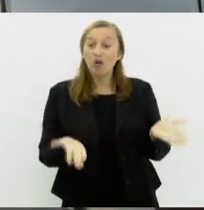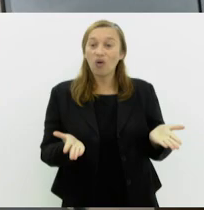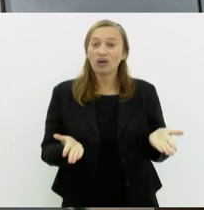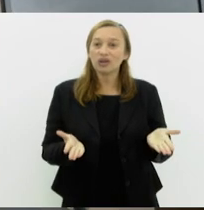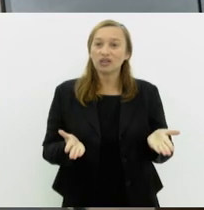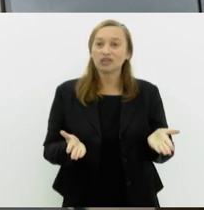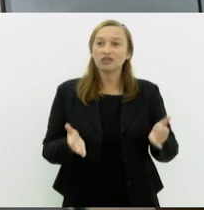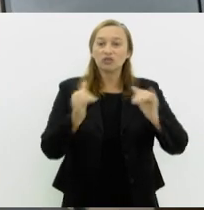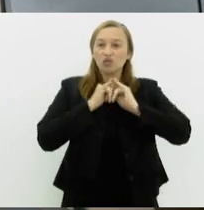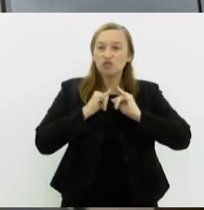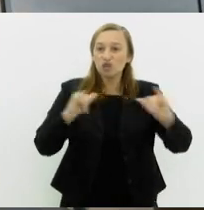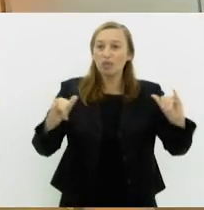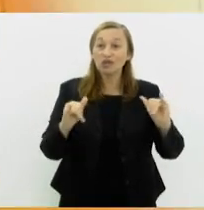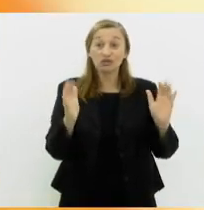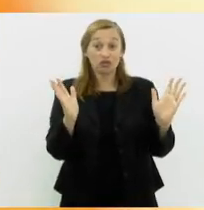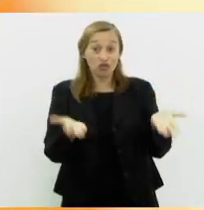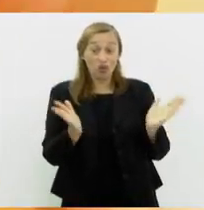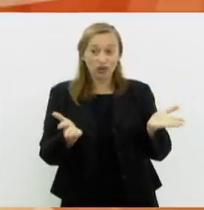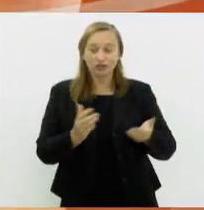giro de notícias de hoje.